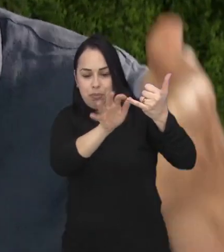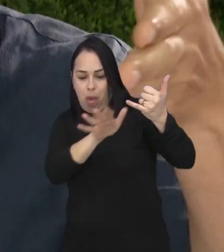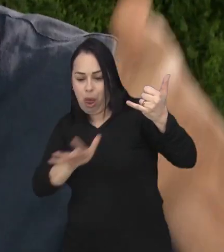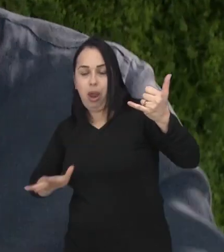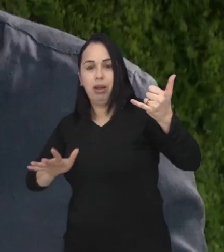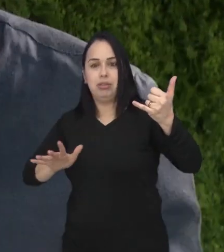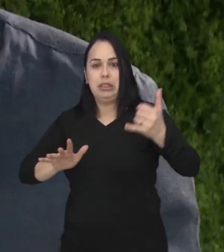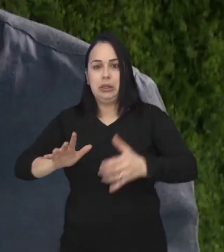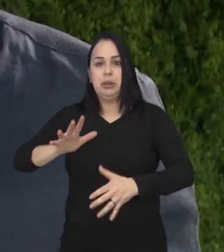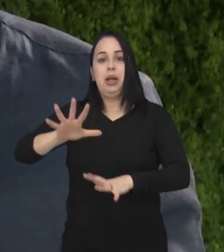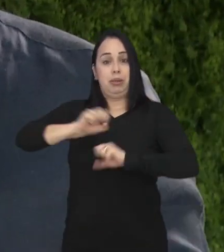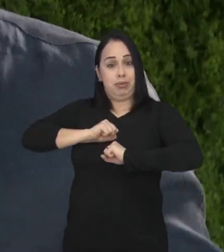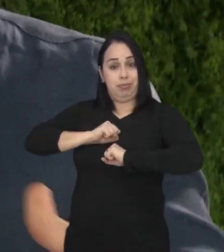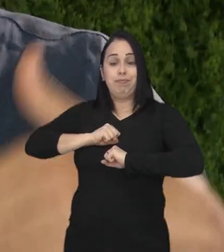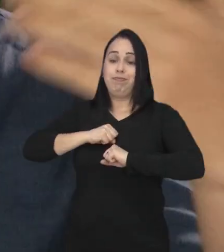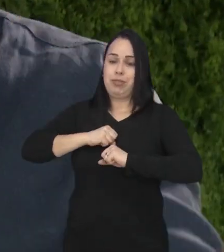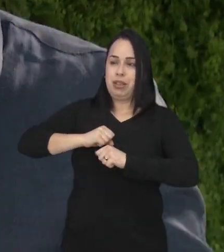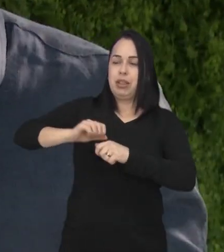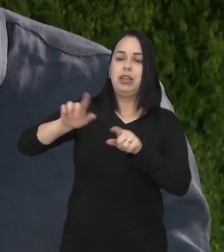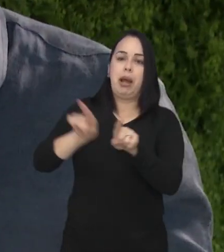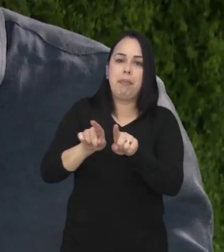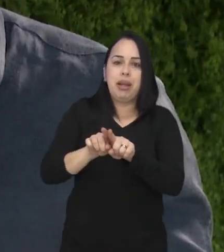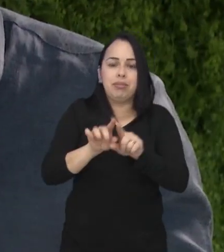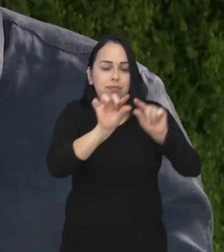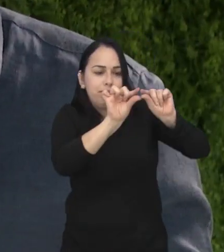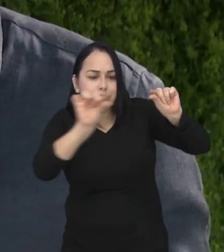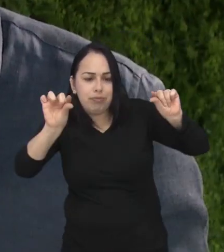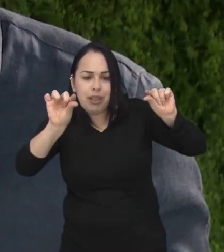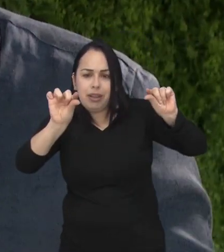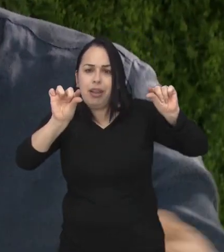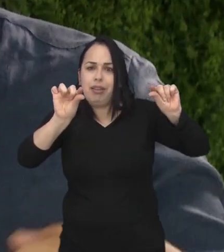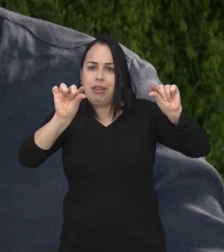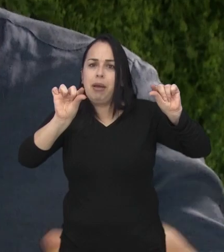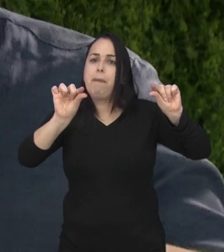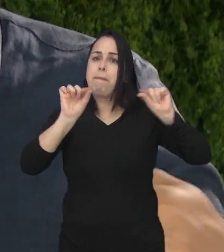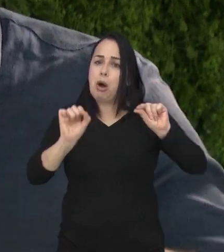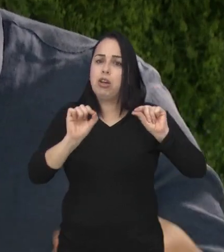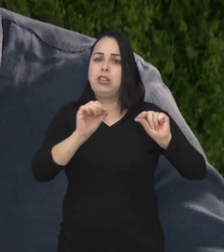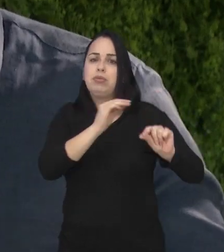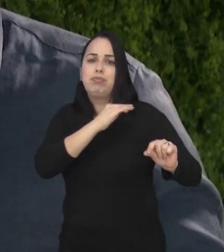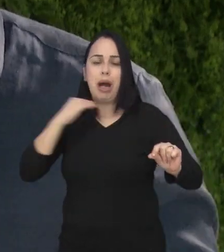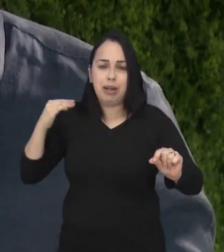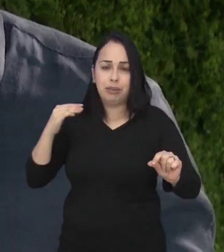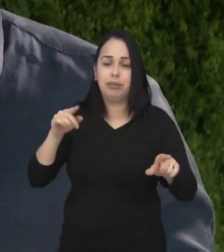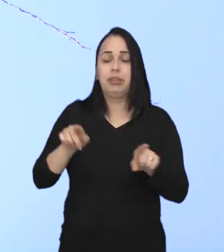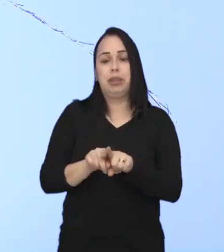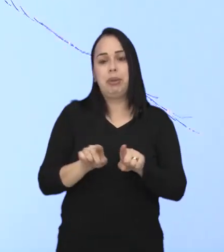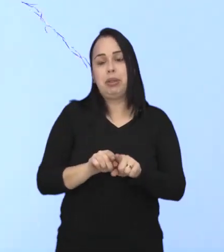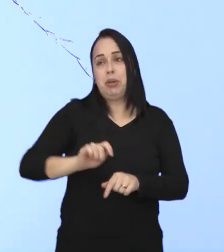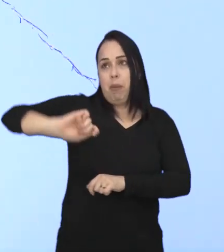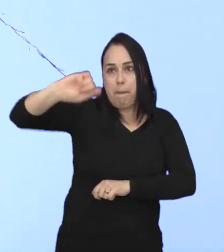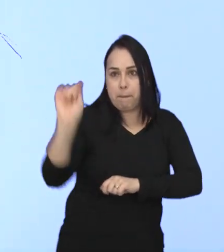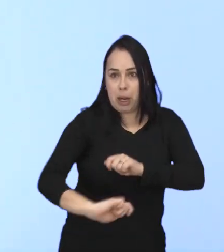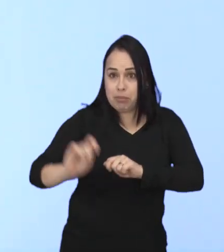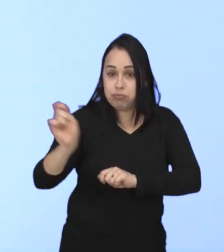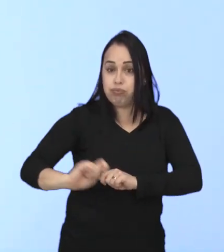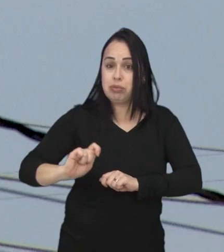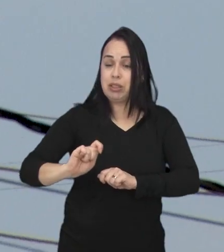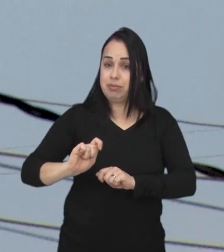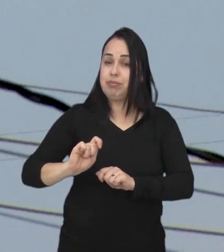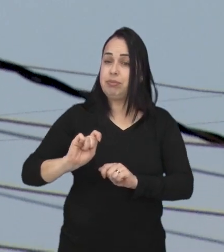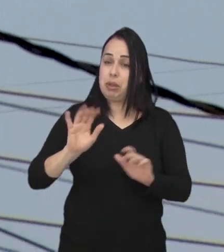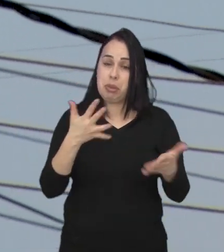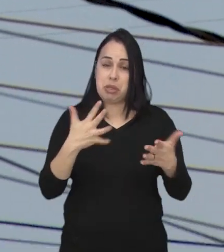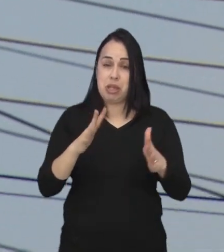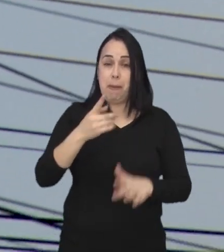fio e aí chegar no material condutor. E mesmo os casos que o fio não é encapado, aquela linha tem o poder de fazer o corte. Os incidentes com pipas na